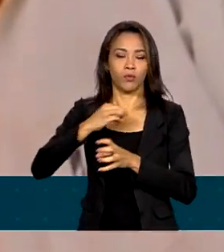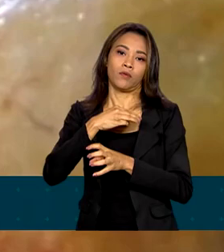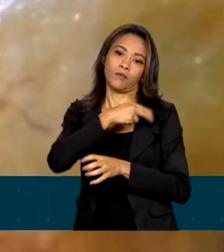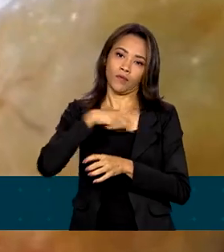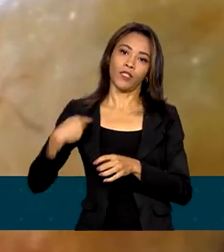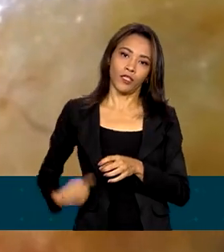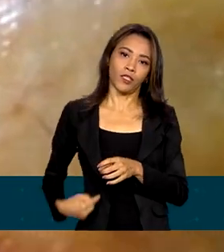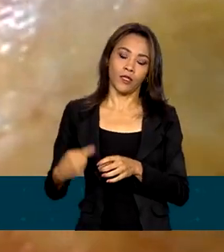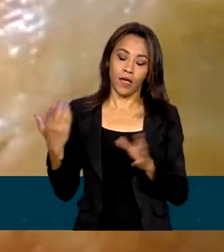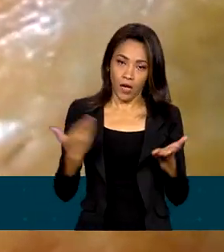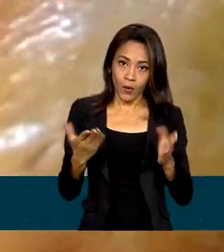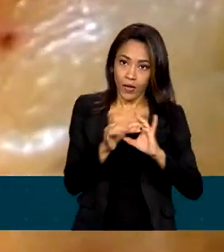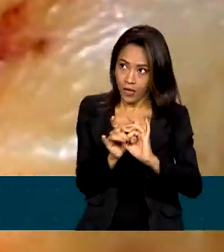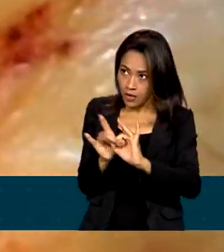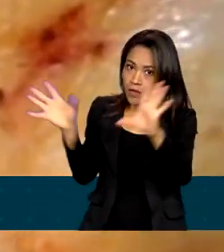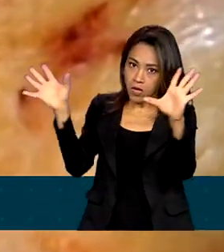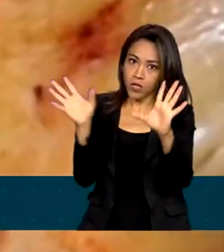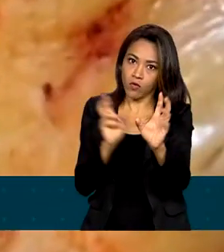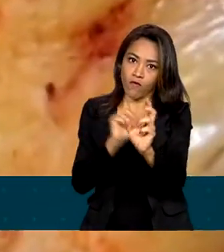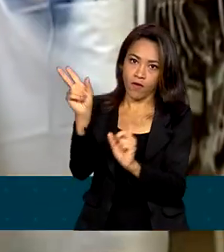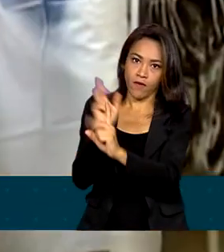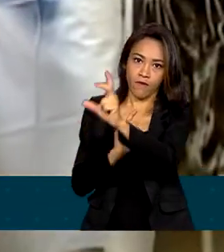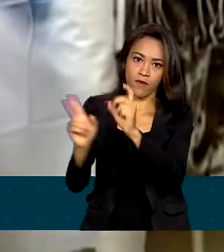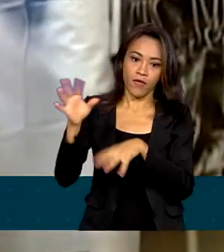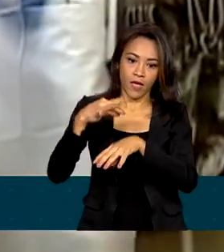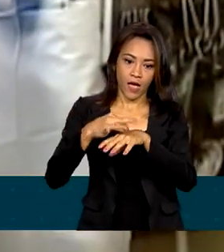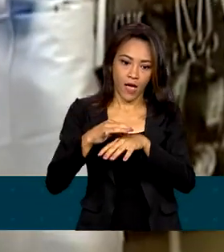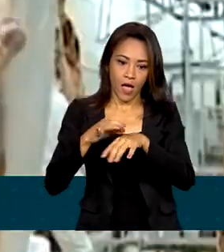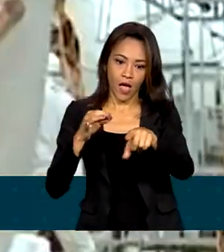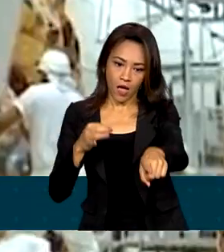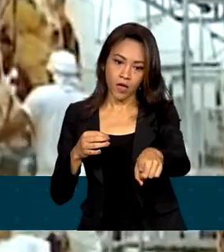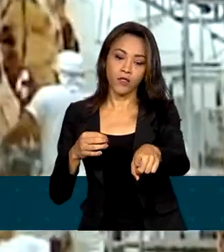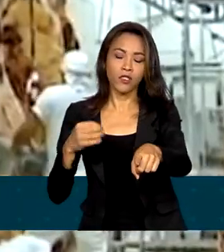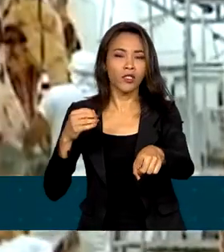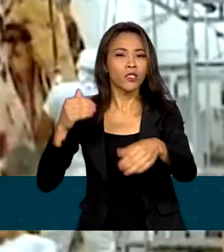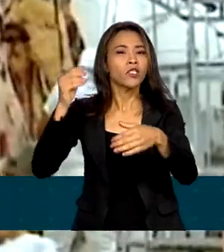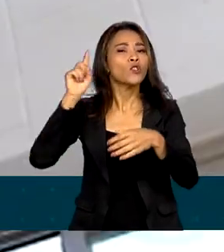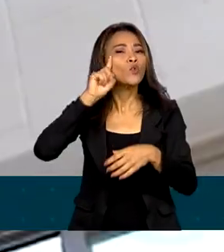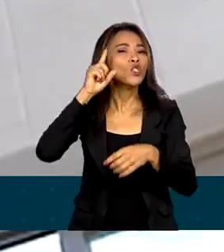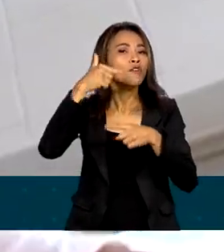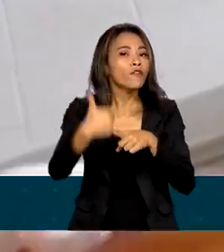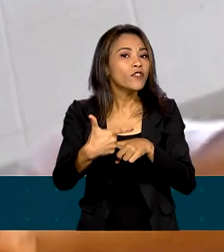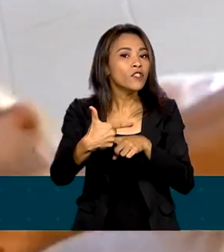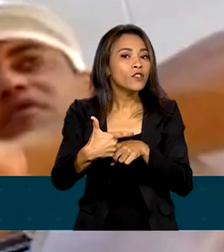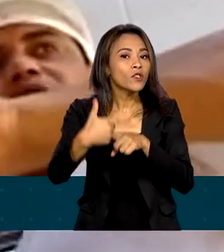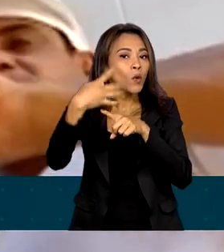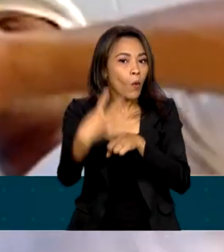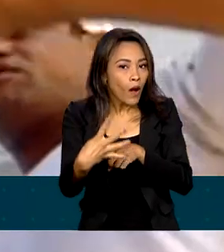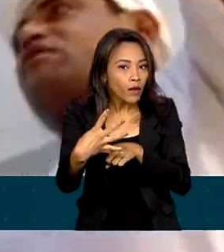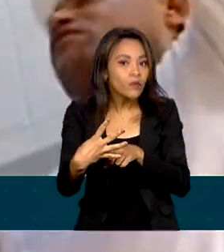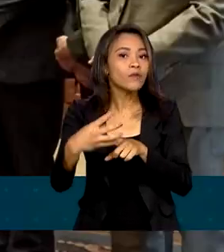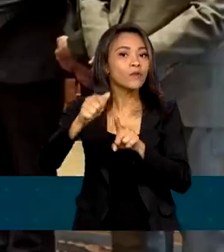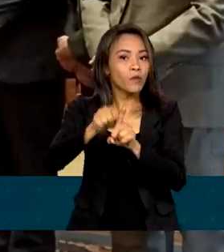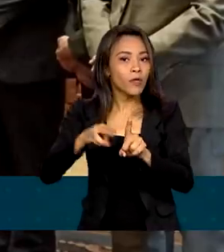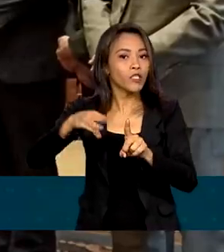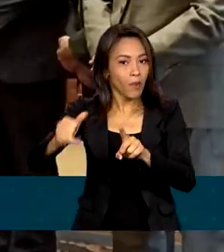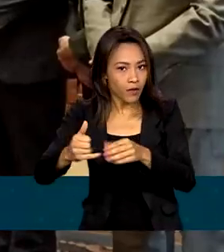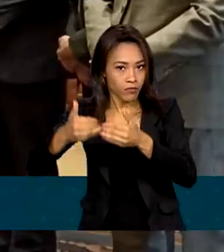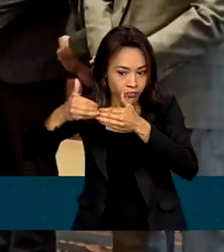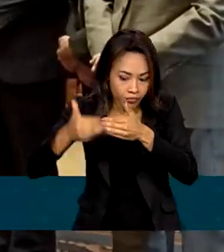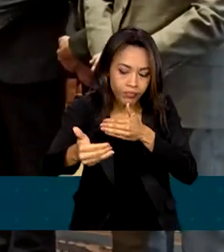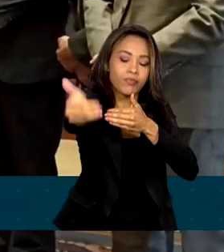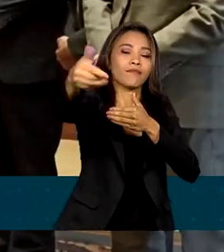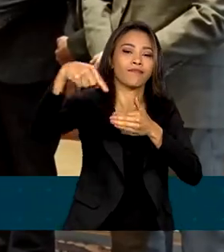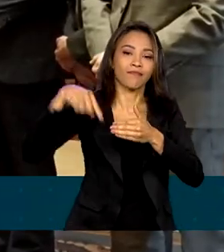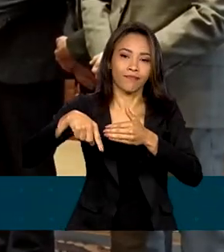liberação das exportações é para as carnes de animais abatidos a partir do dia 24 de março. Tenho certeza